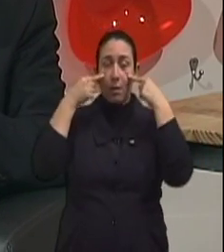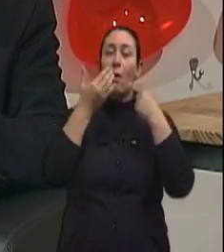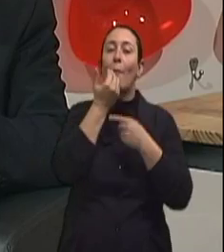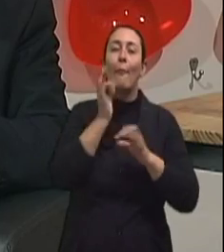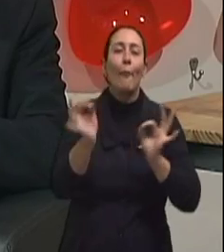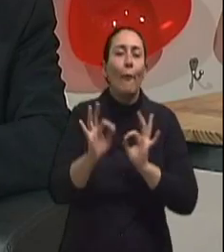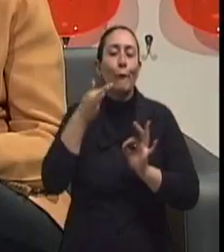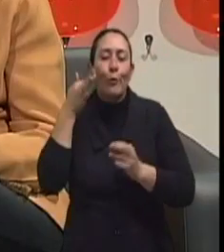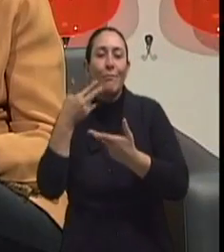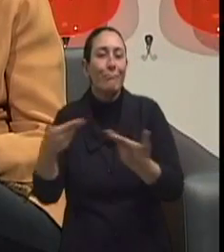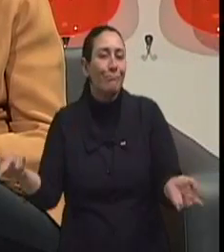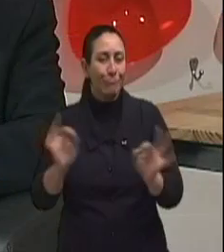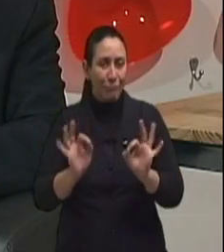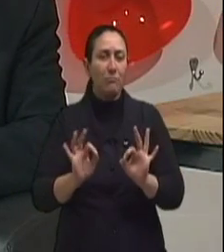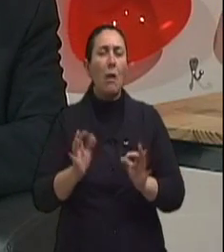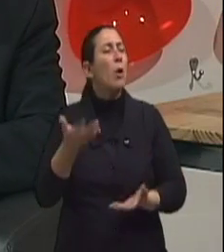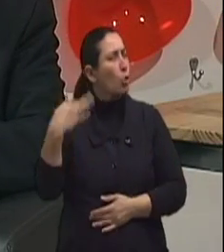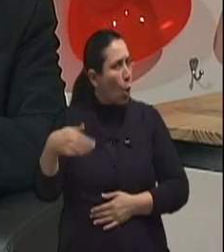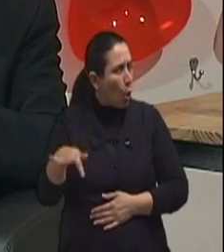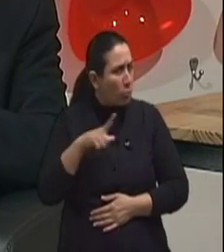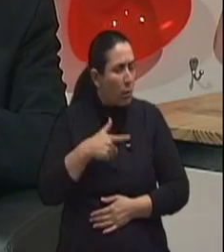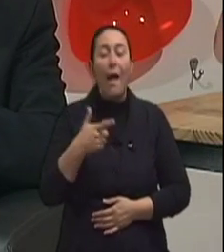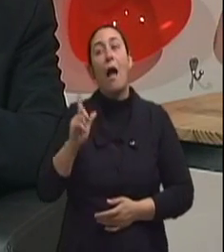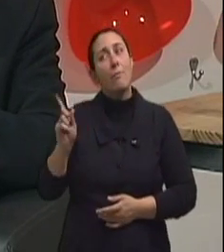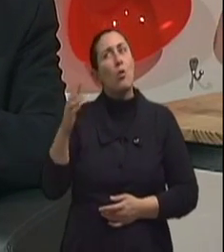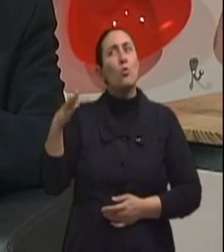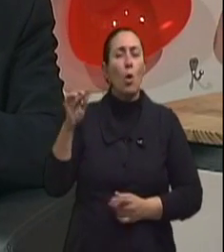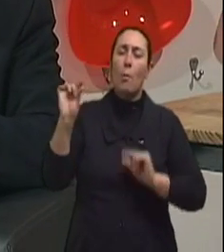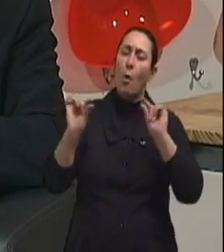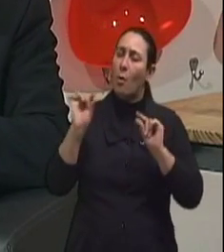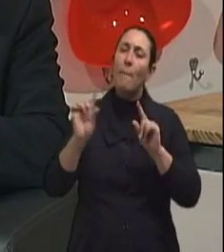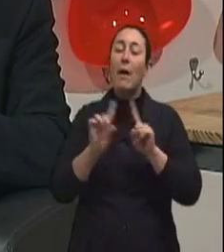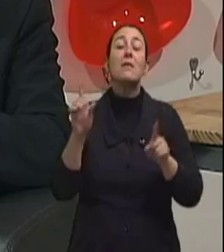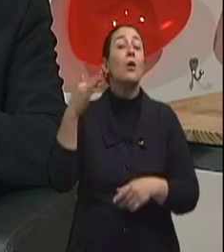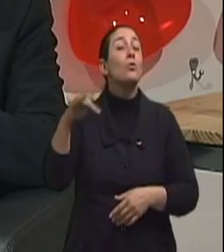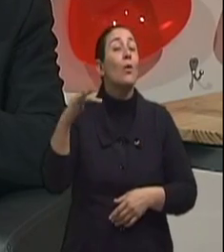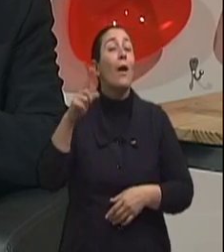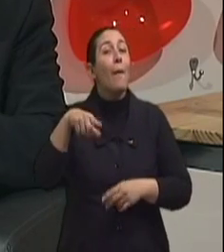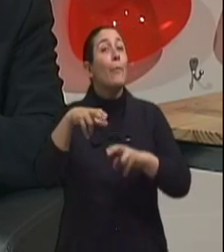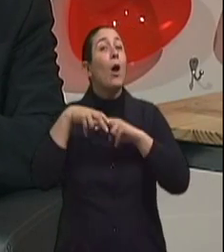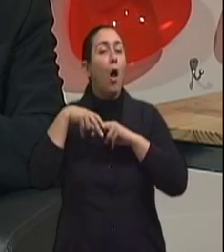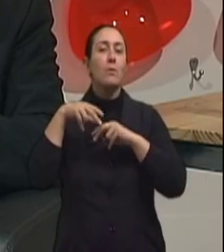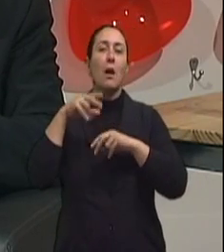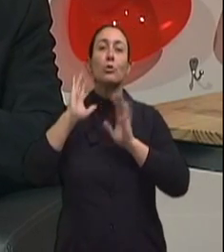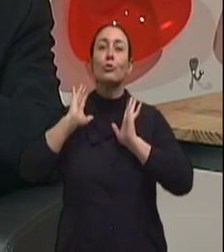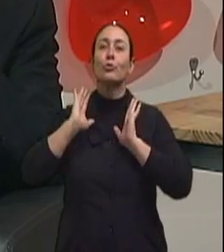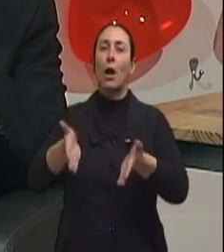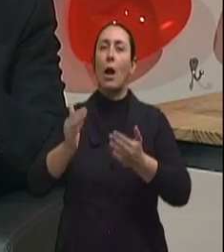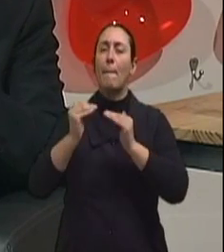podem se acompanhar. E não dores, doutor? Dores pode, mas, em geral, também são associados a quando a doença está um pouco mais